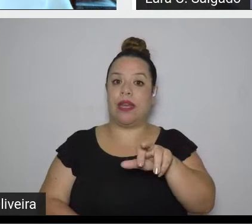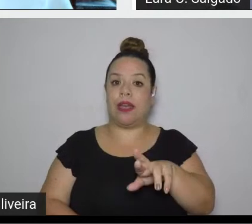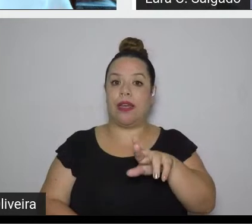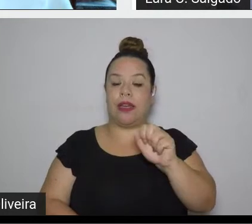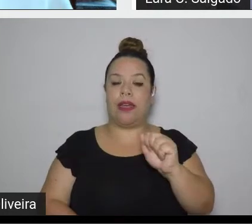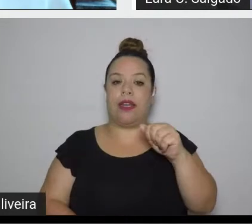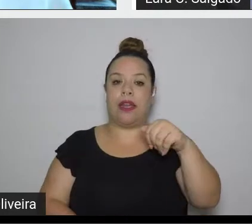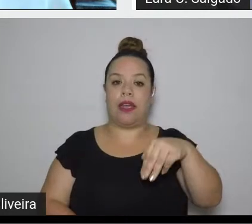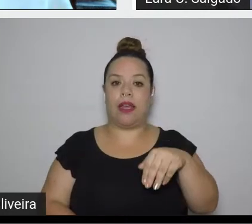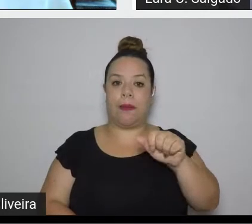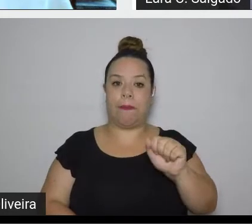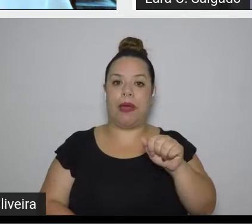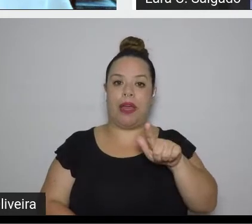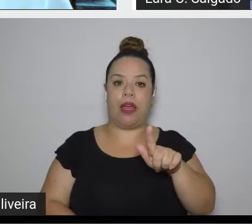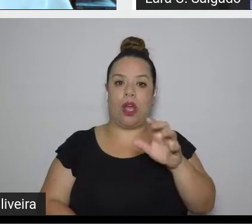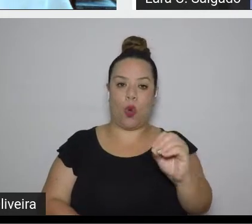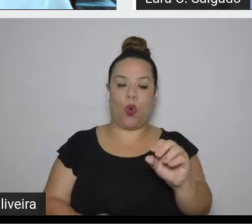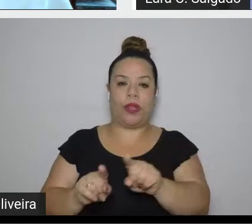continuam